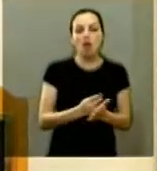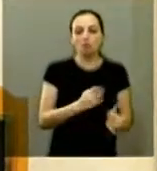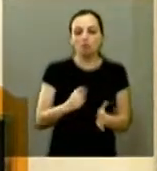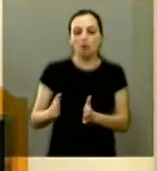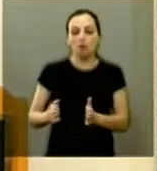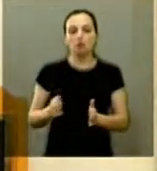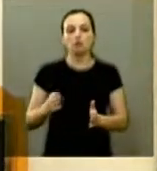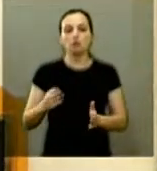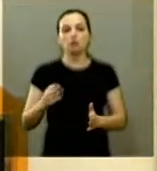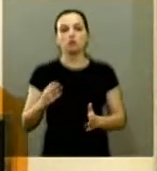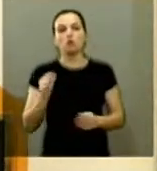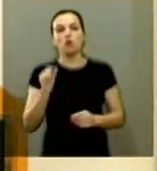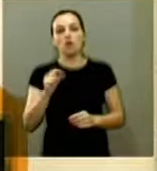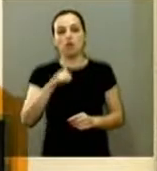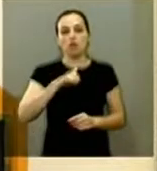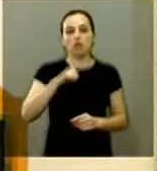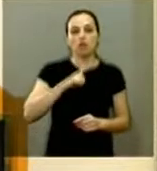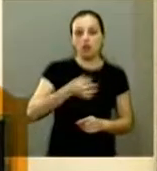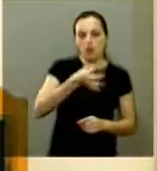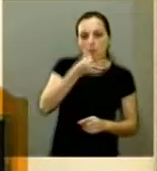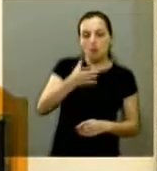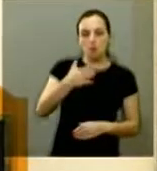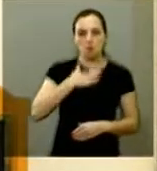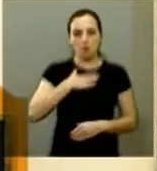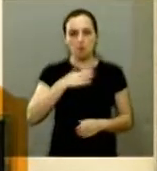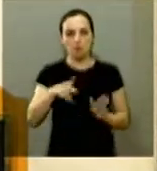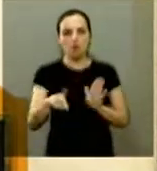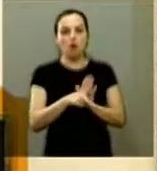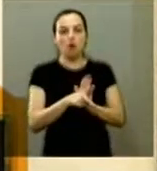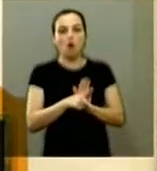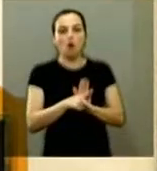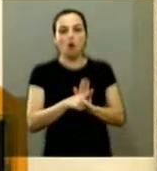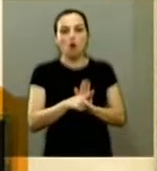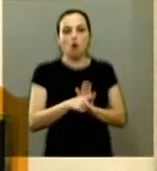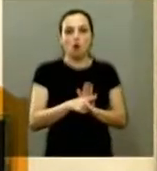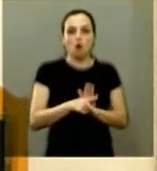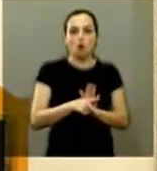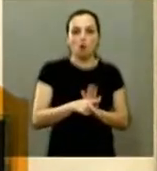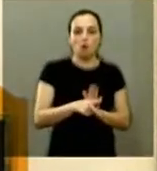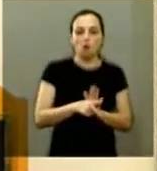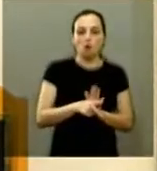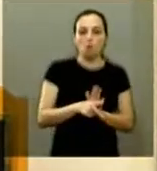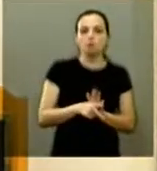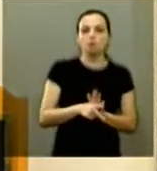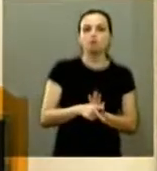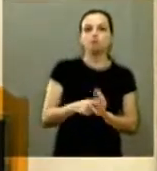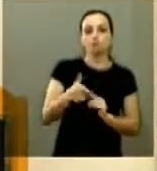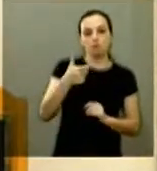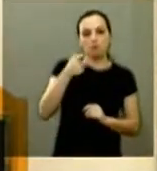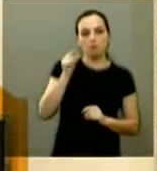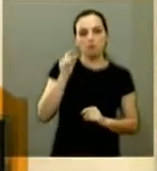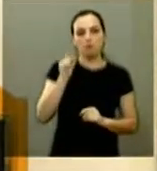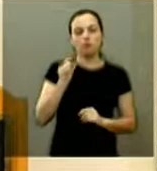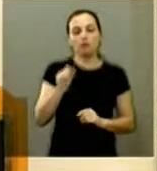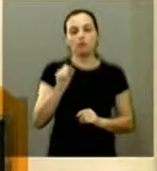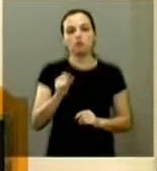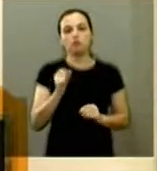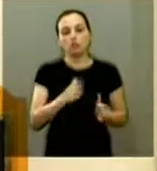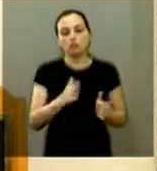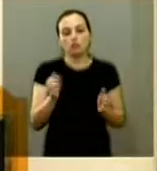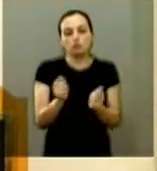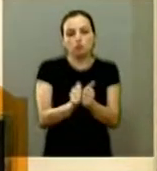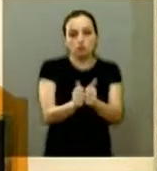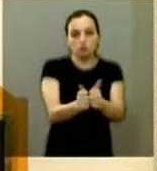que por mais que tenha na minha opinião se omitido de forma veemente se permitido inclusive ao seu lado